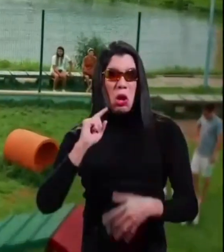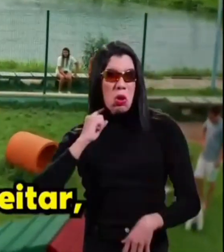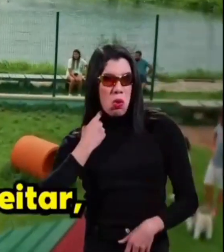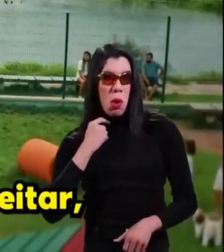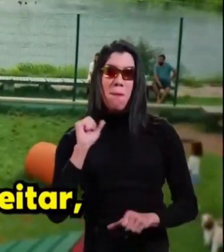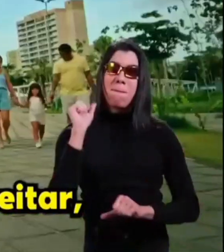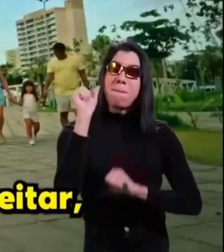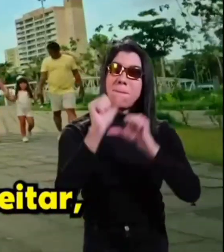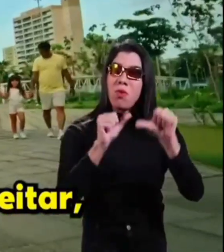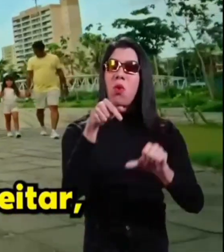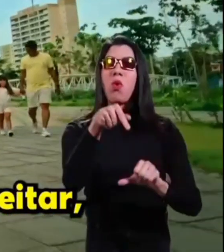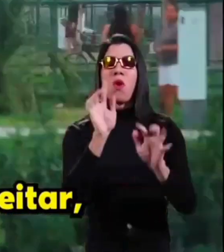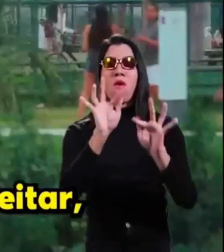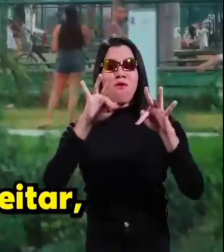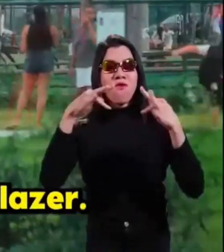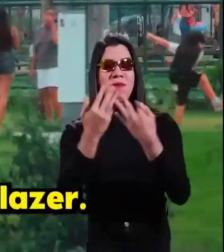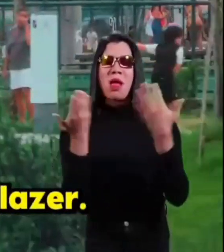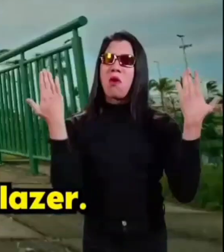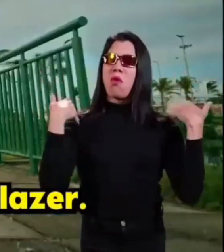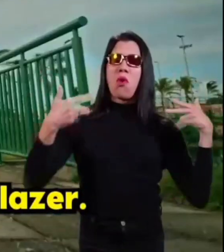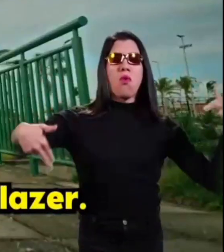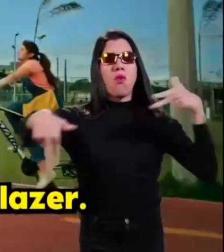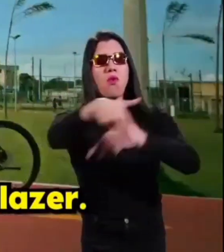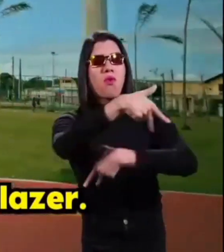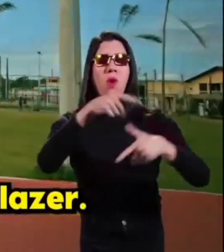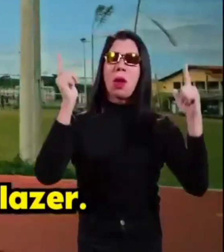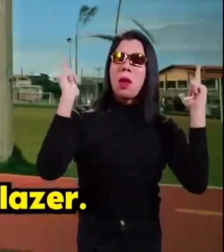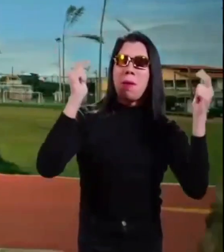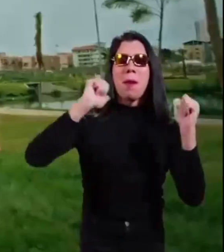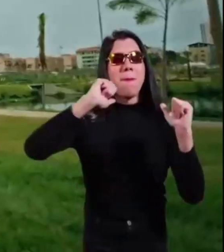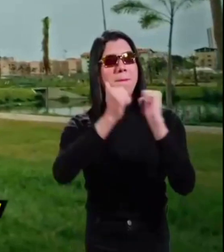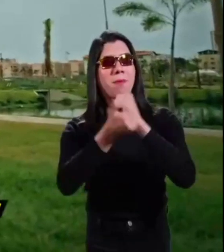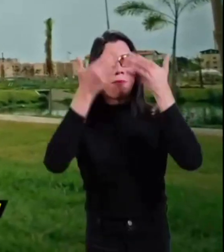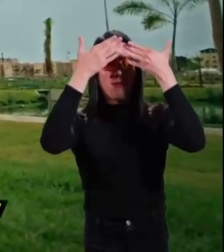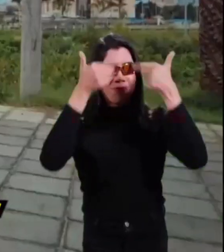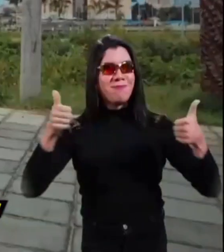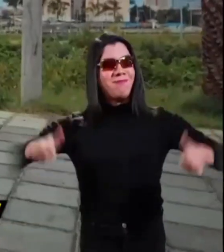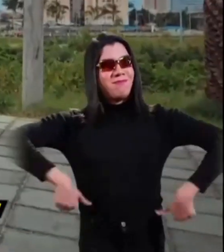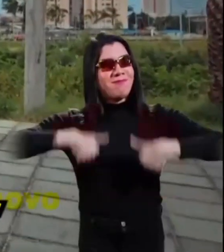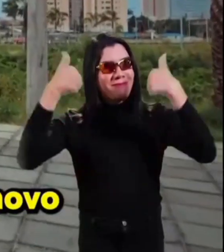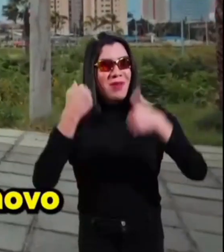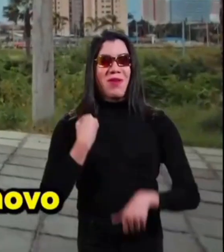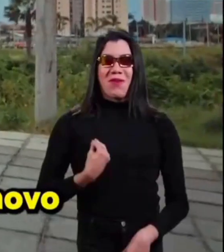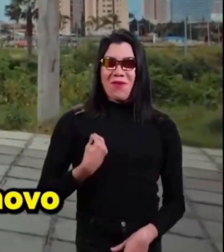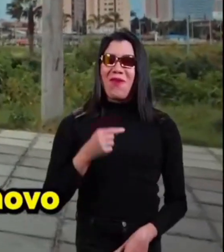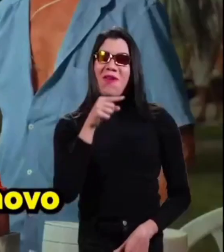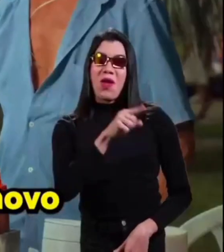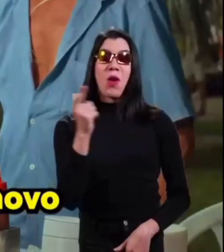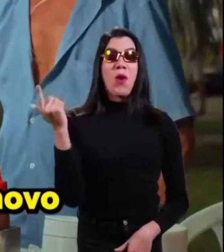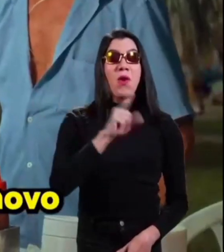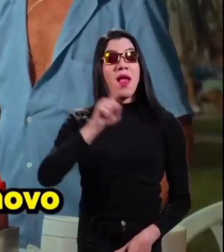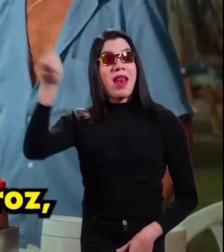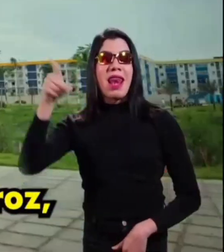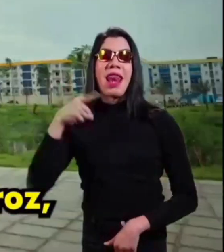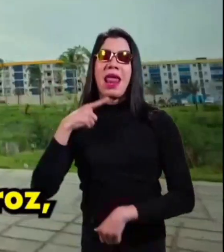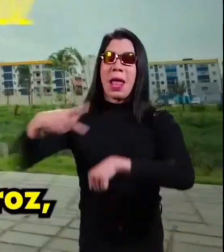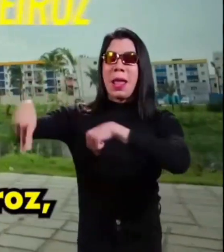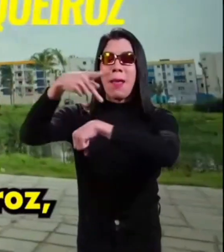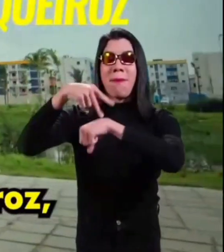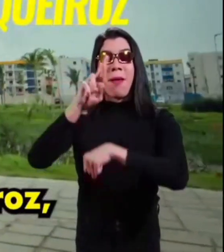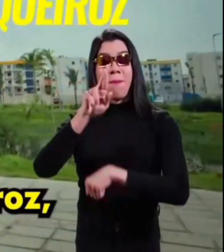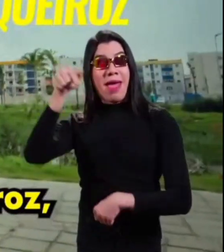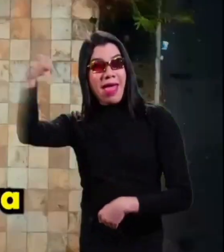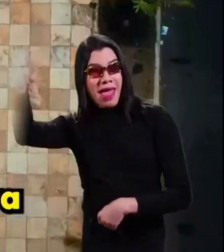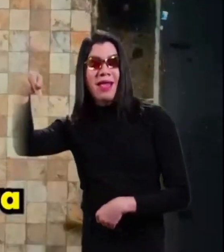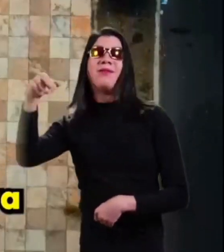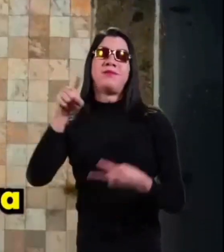agora são lugares para sua família aproveitar para praticar esportes e lazer. É a qualidade de vida que também segue no novo Parque